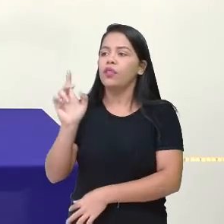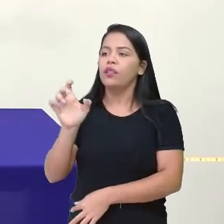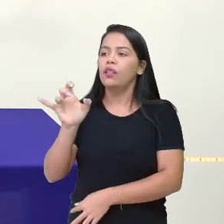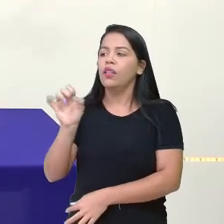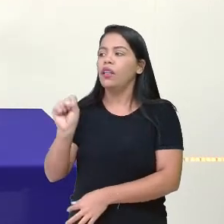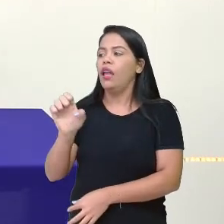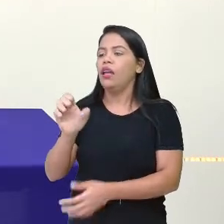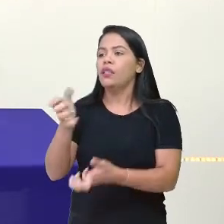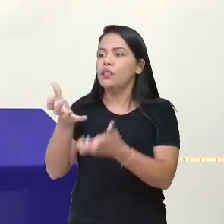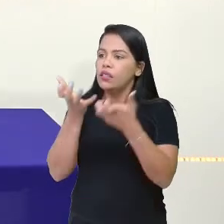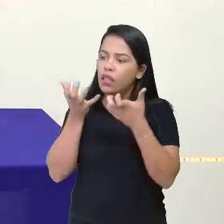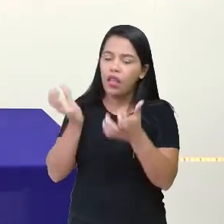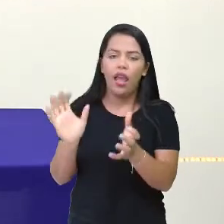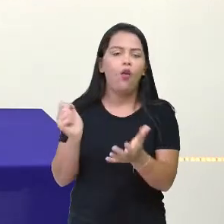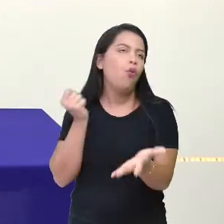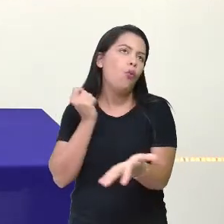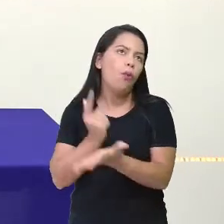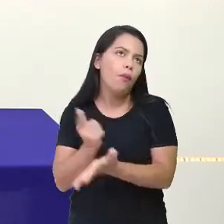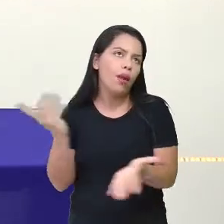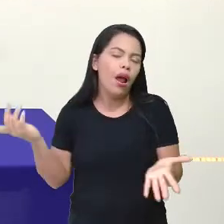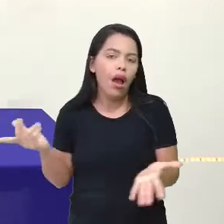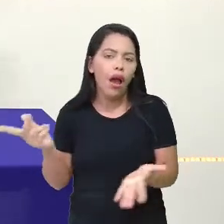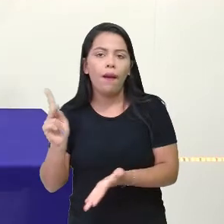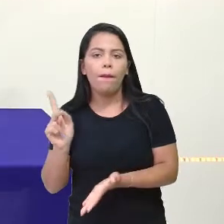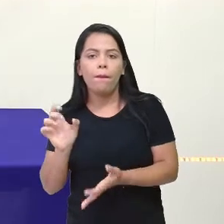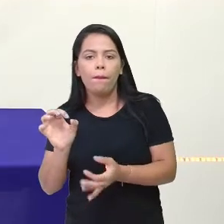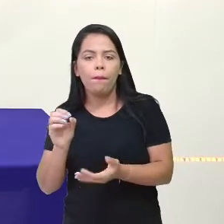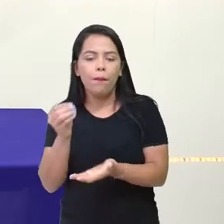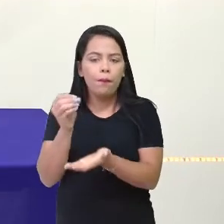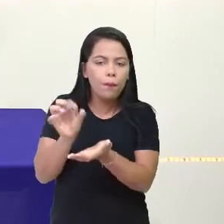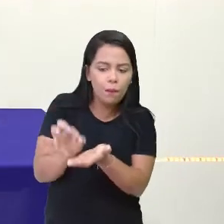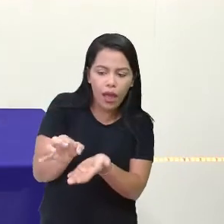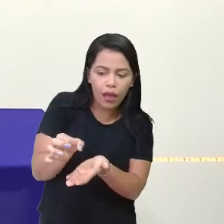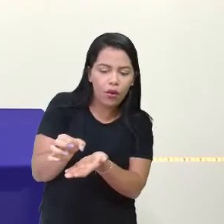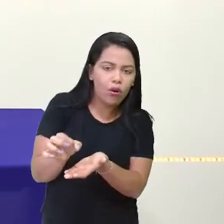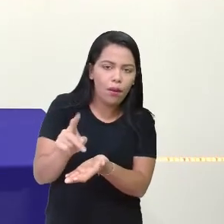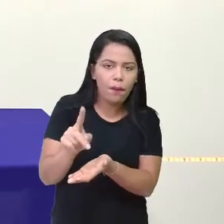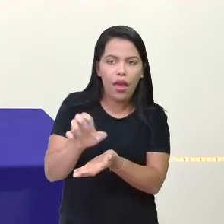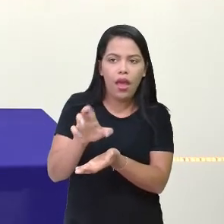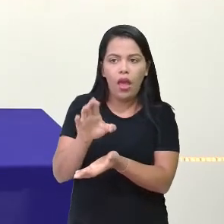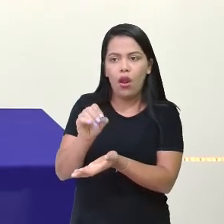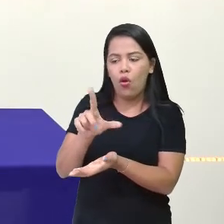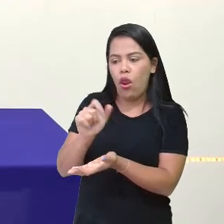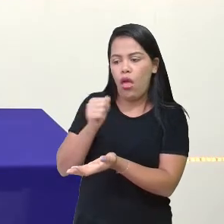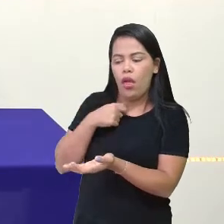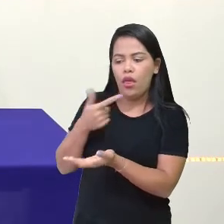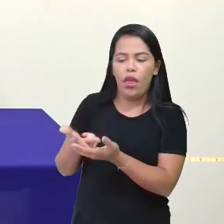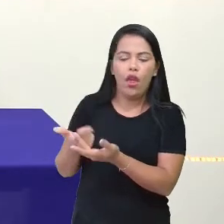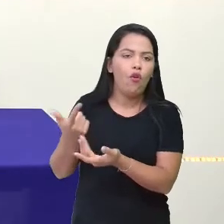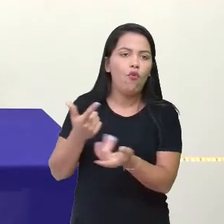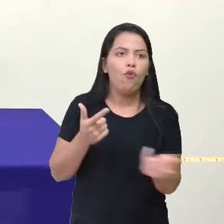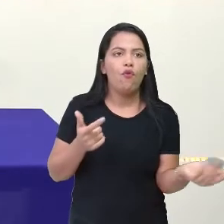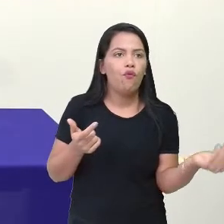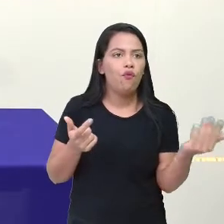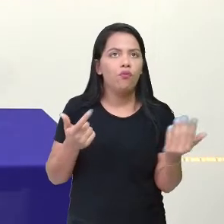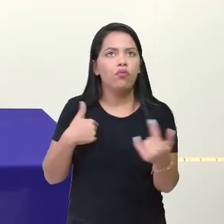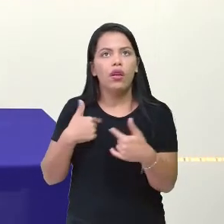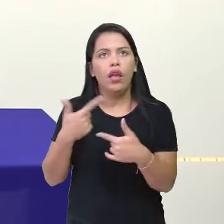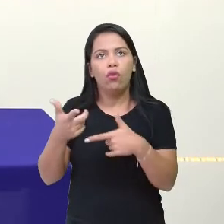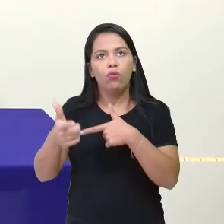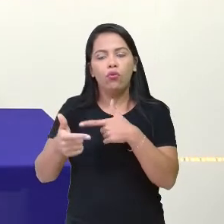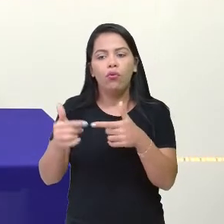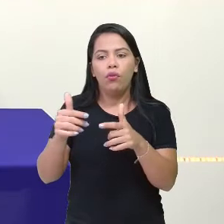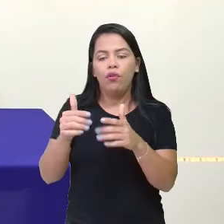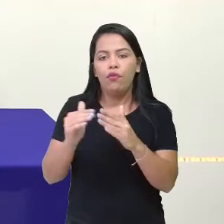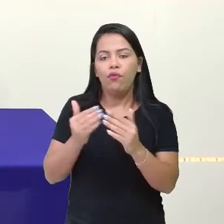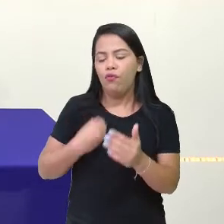pérolas. Sim. Não, quer dizer, quer comprar. Você é compradora, eu sou aqui uma pessoa de lá, do Catar. Aí ela vem e